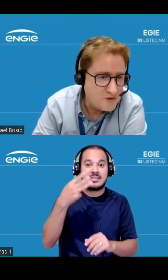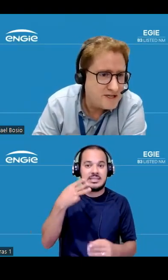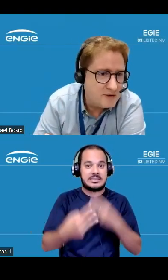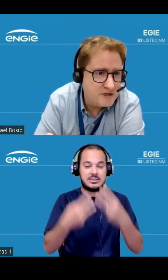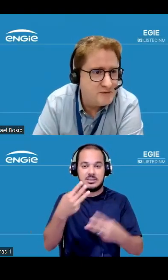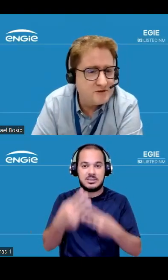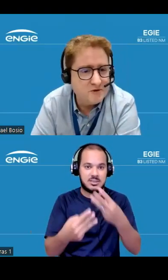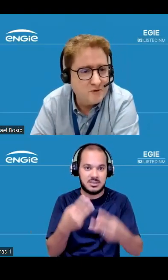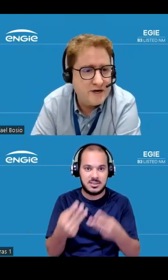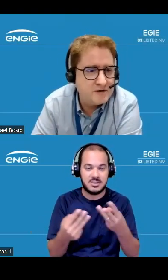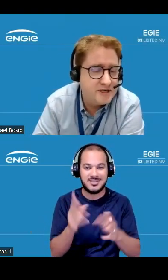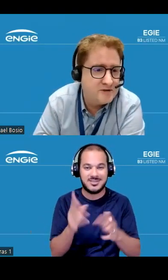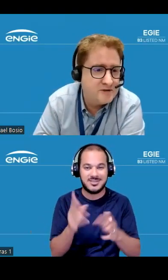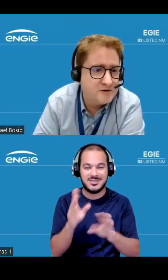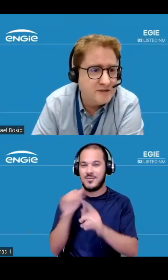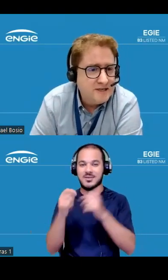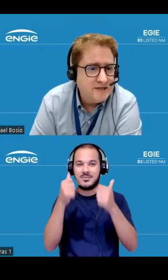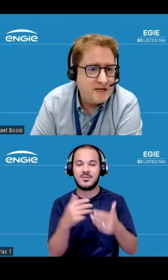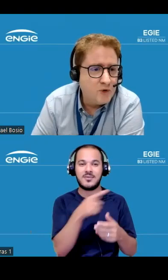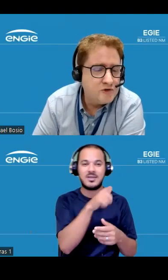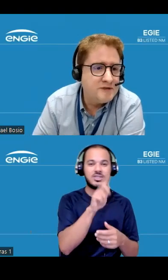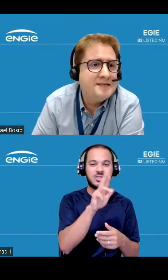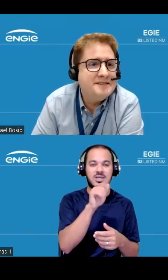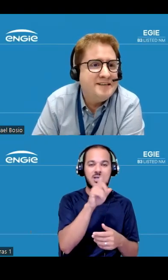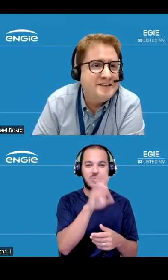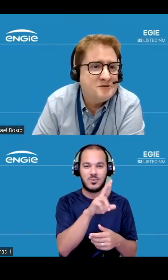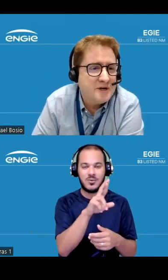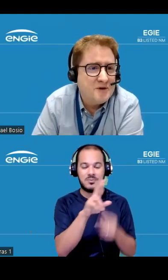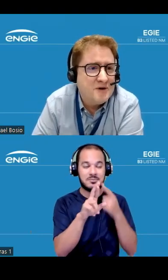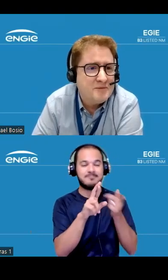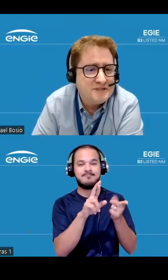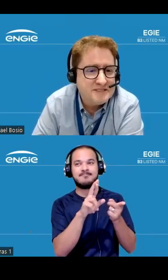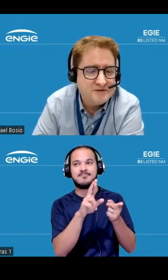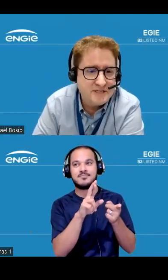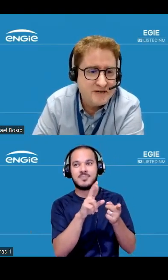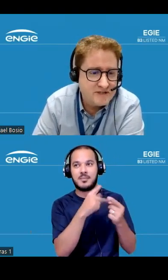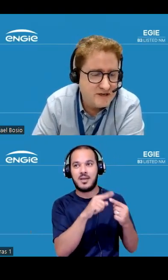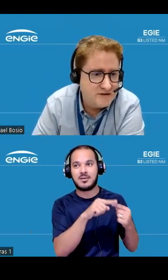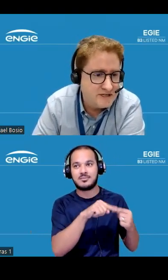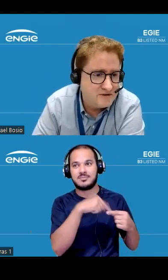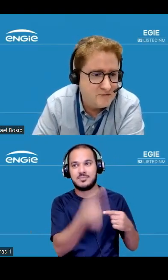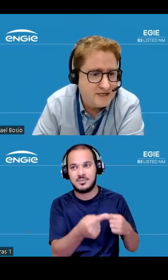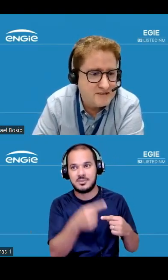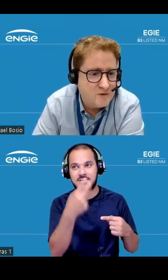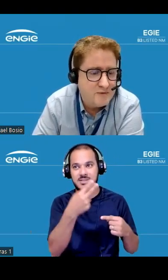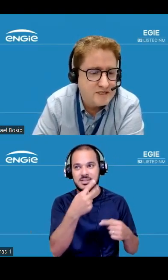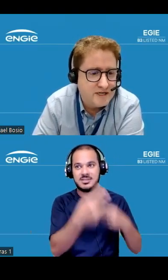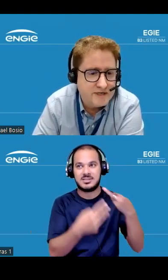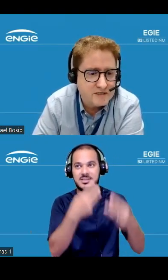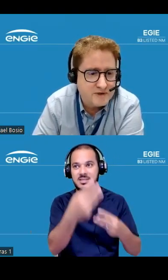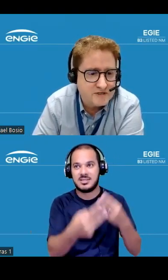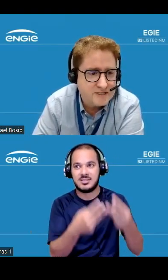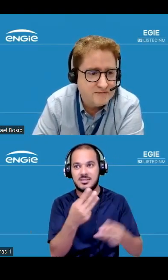como o Takamori já mencionou um aerogerador teimoso lá que escorregou agora para o terceiro tri deve estar entrando em operação